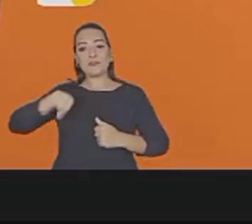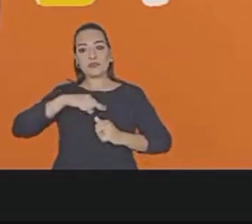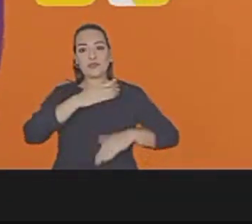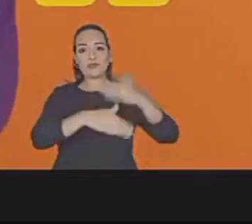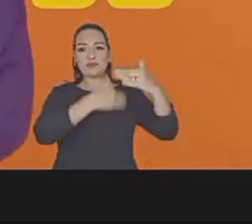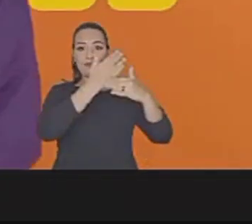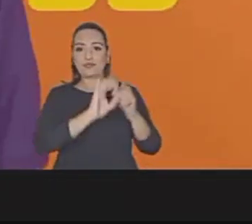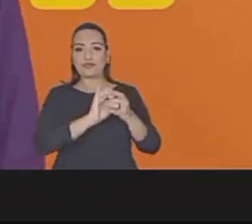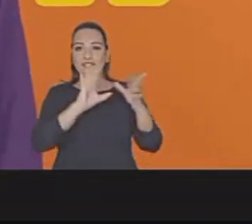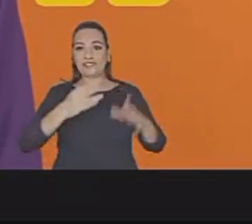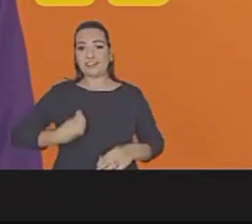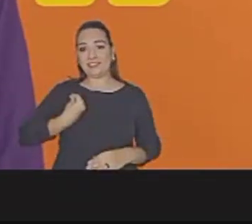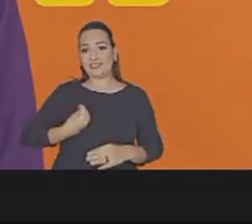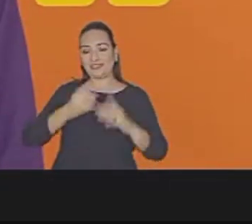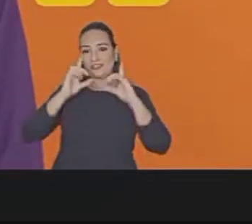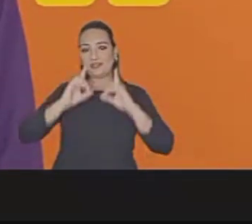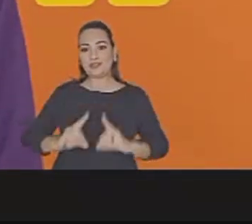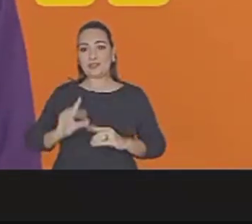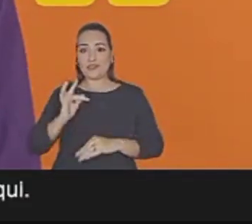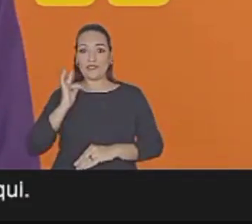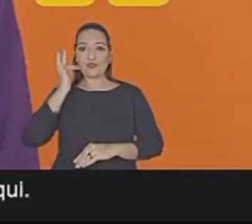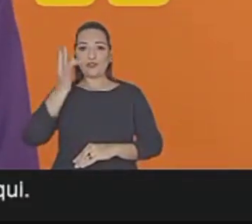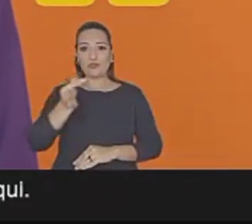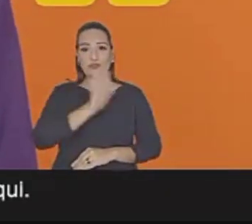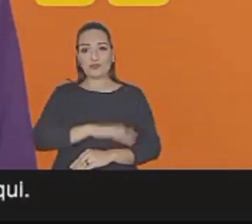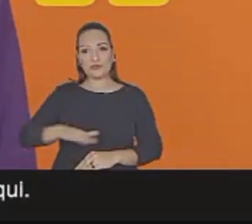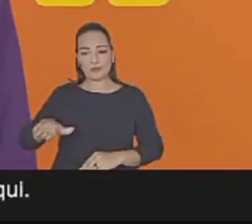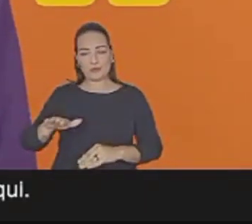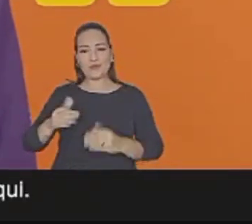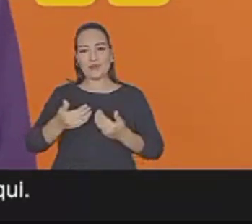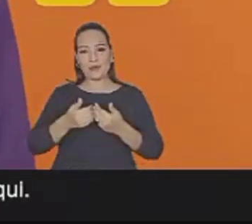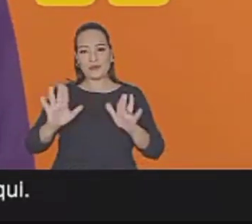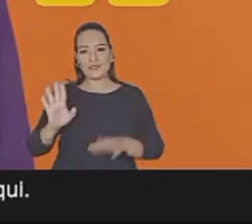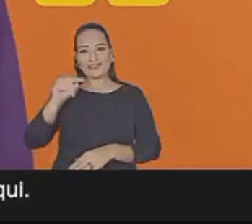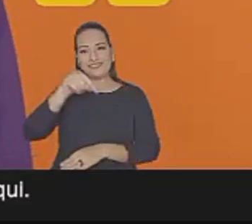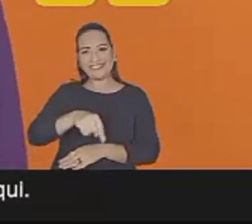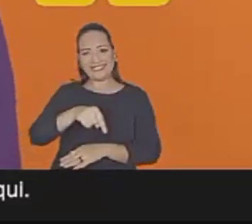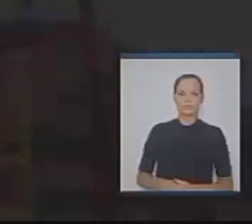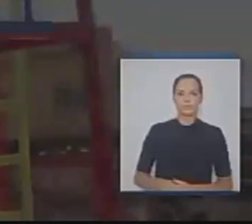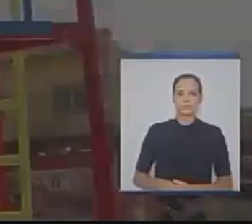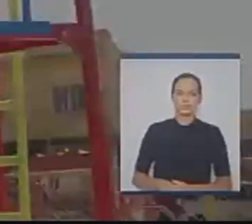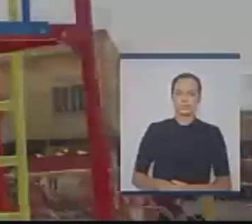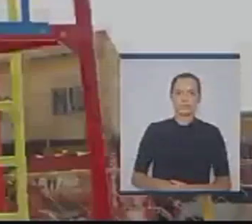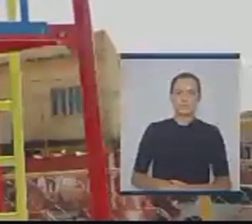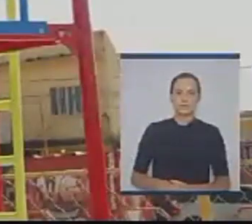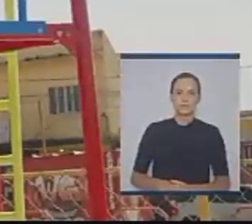Crescer com liberdade, viver com dignidade. O futuro de nossas crianças começa aqui.